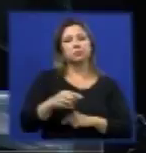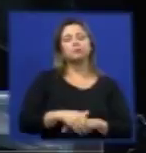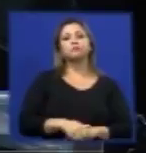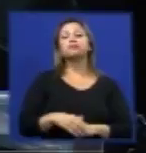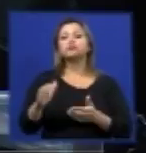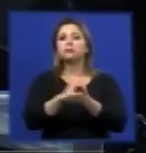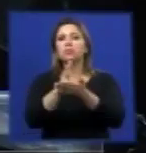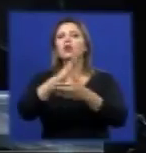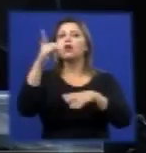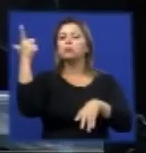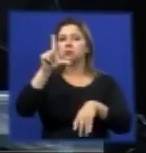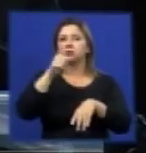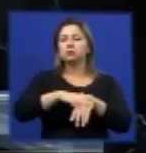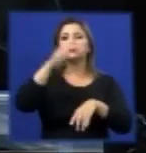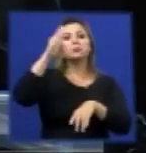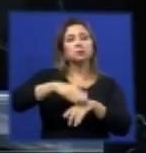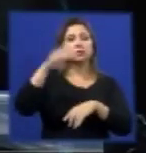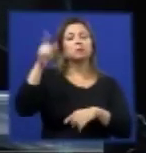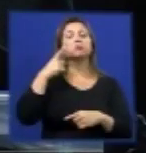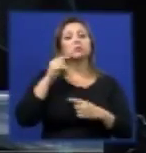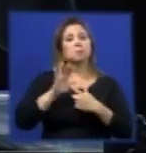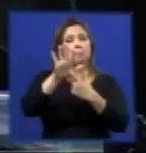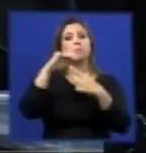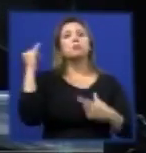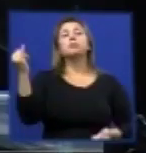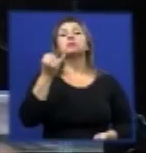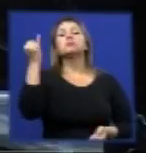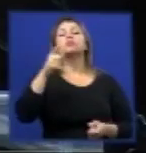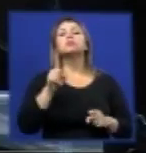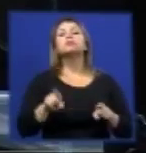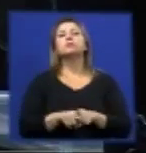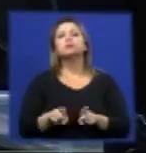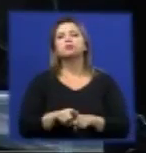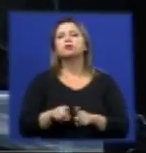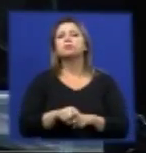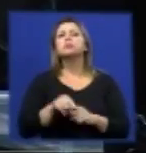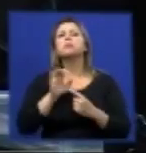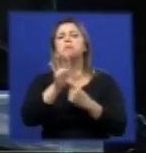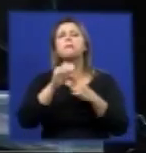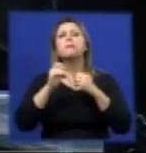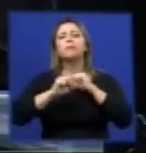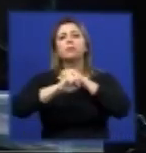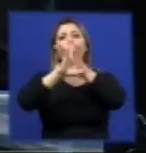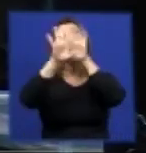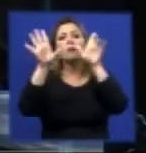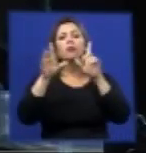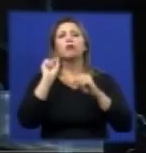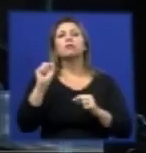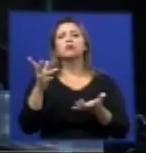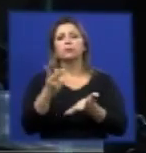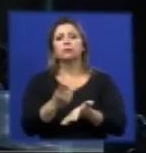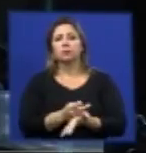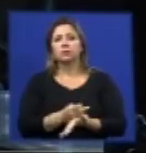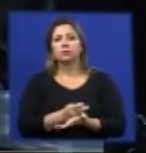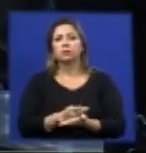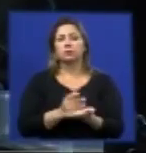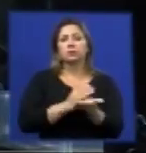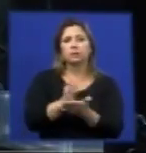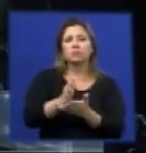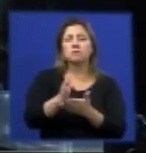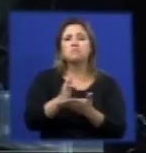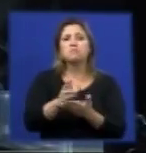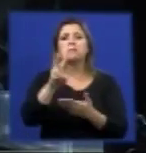aqui acho que essa lâmina é importante porque mostra muito claramente para nós as introduções